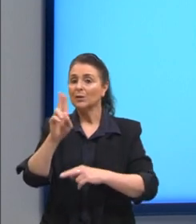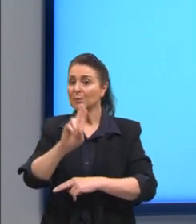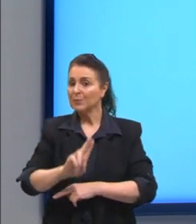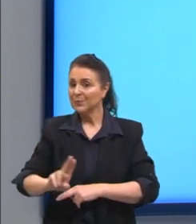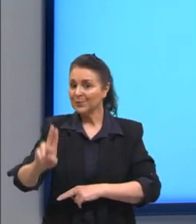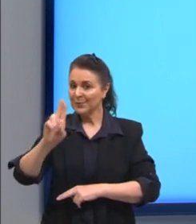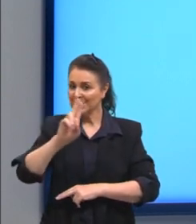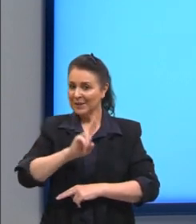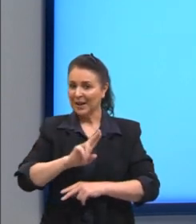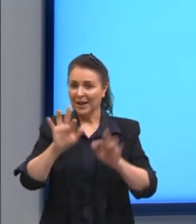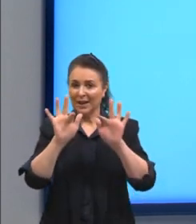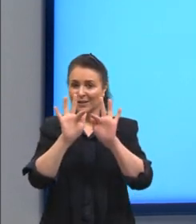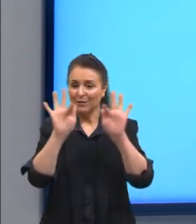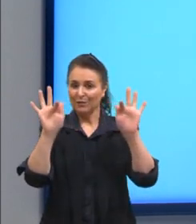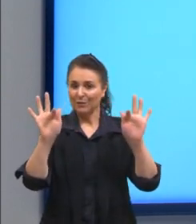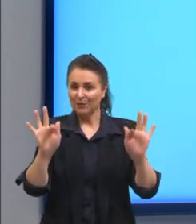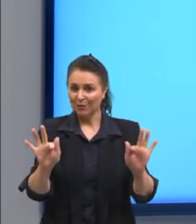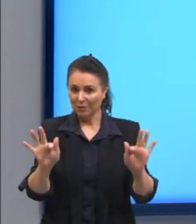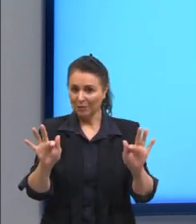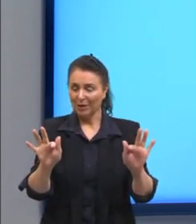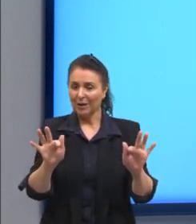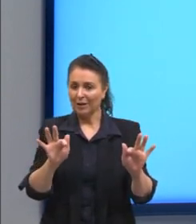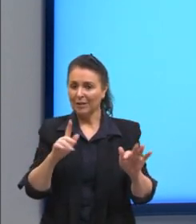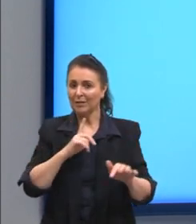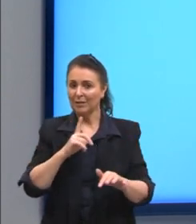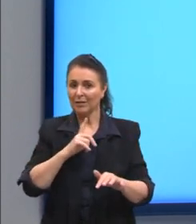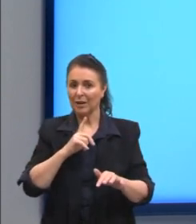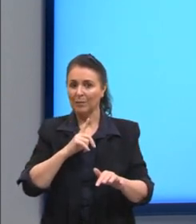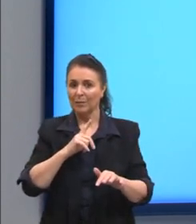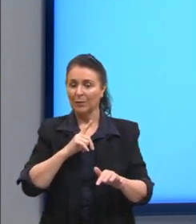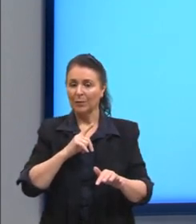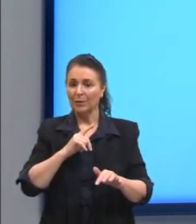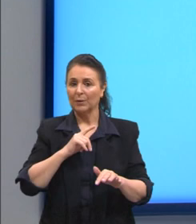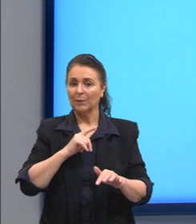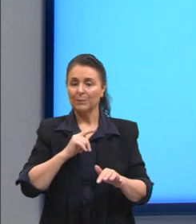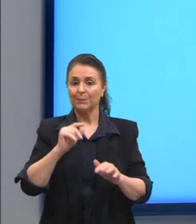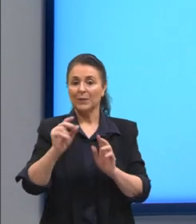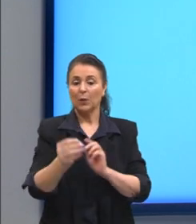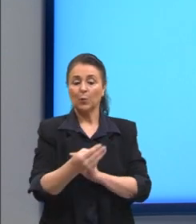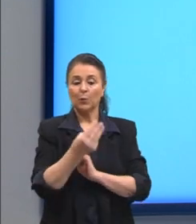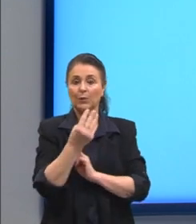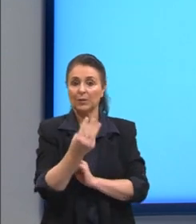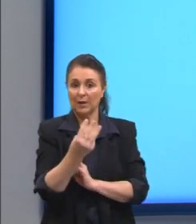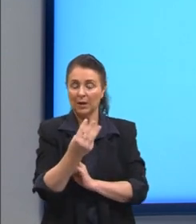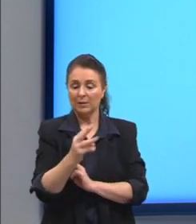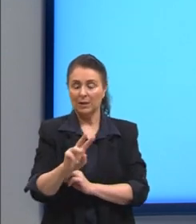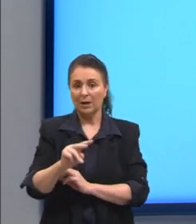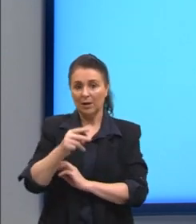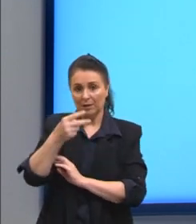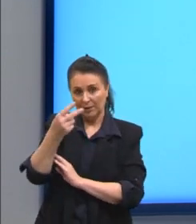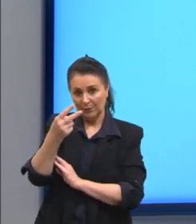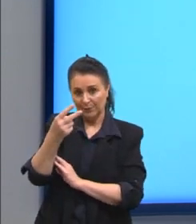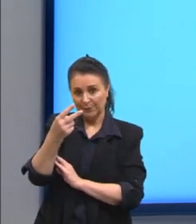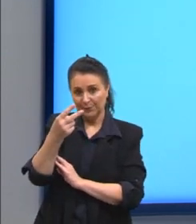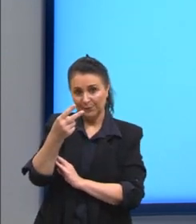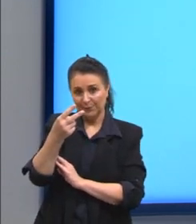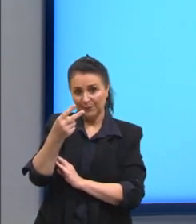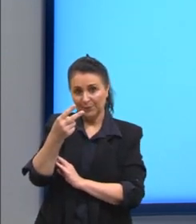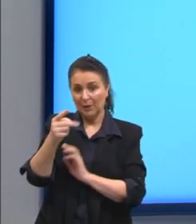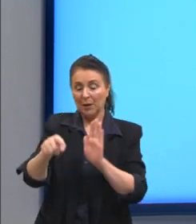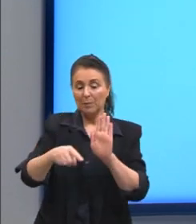digamos fórmula que nós temos né? Primeiro termo ao quadrado então ficaria 3 ao quadrado